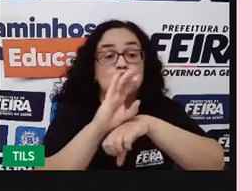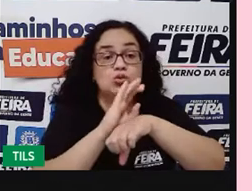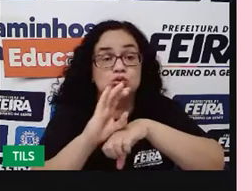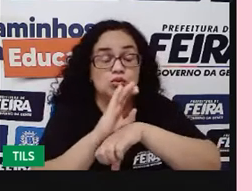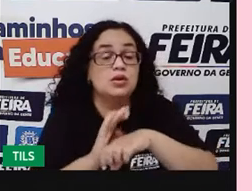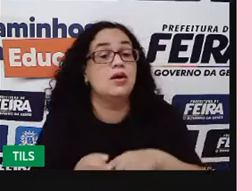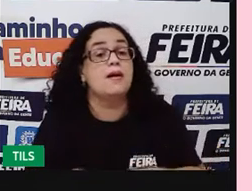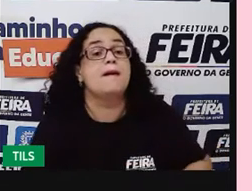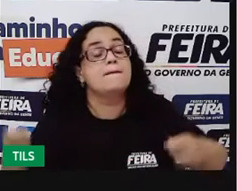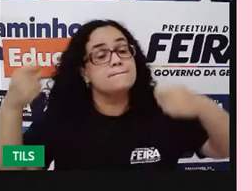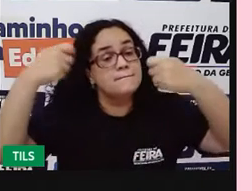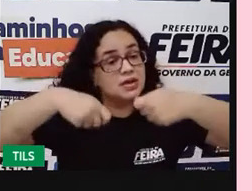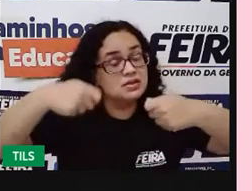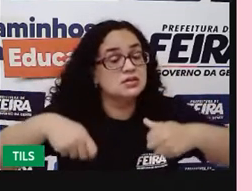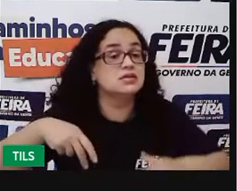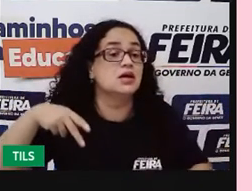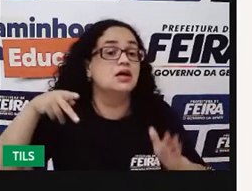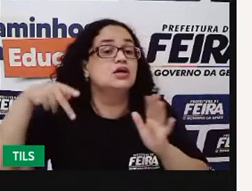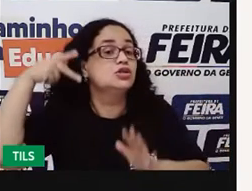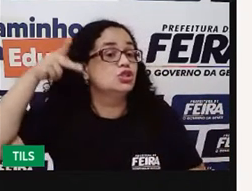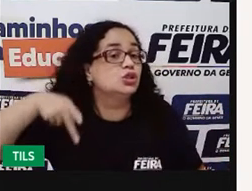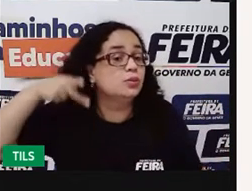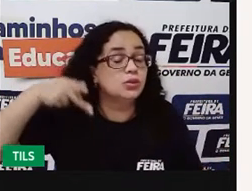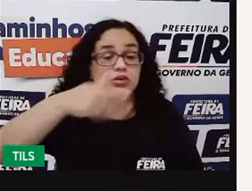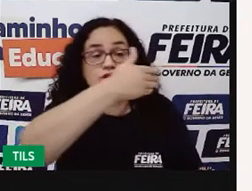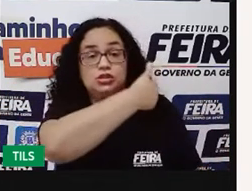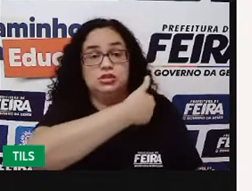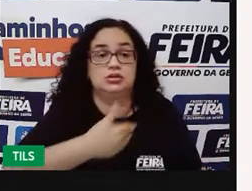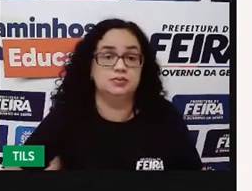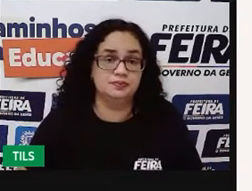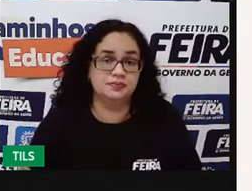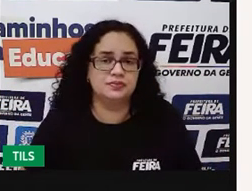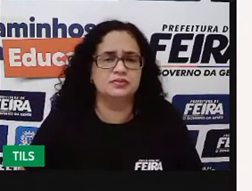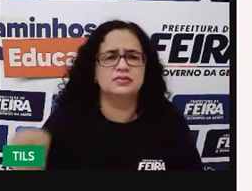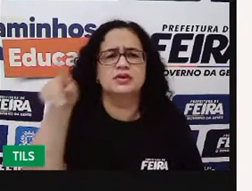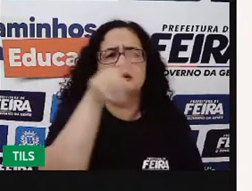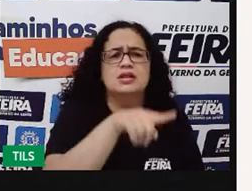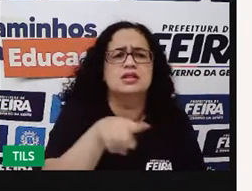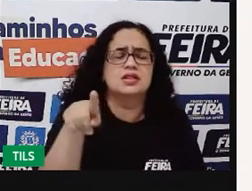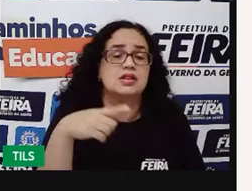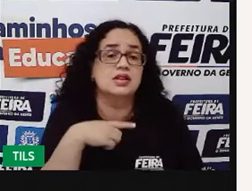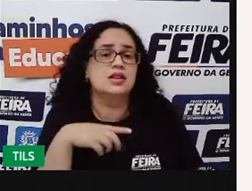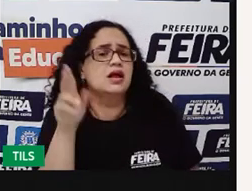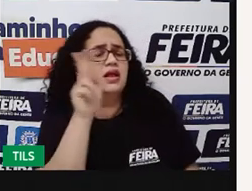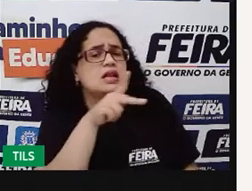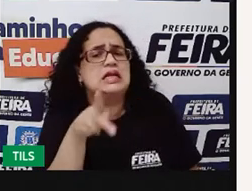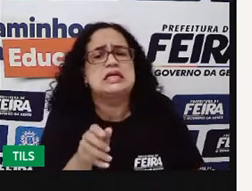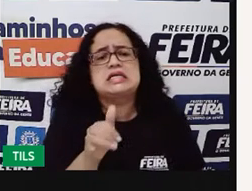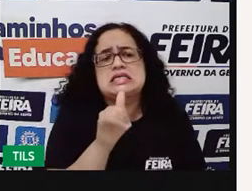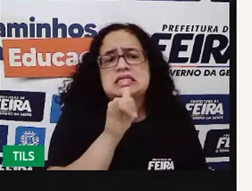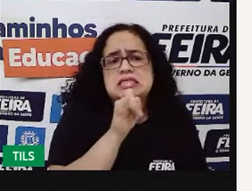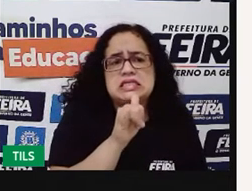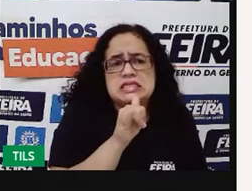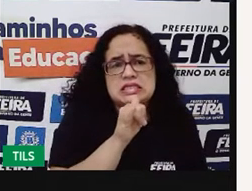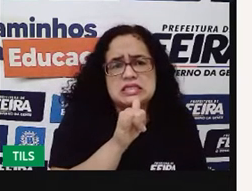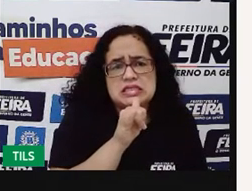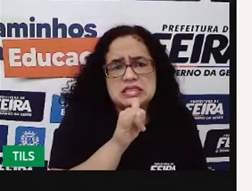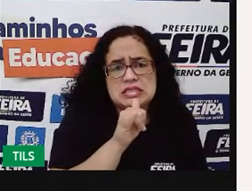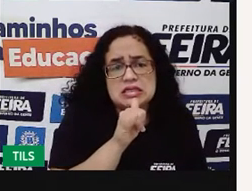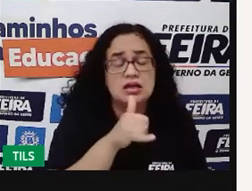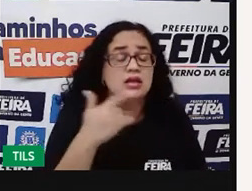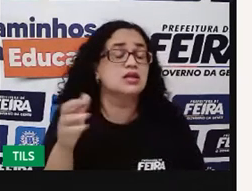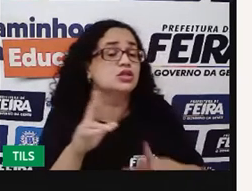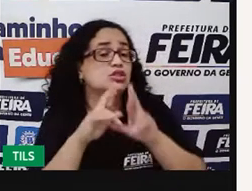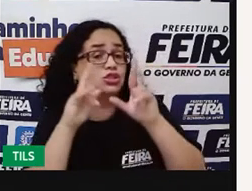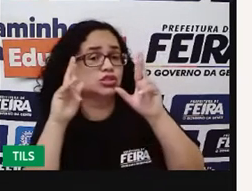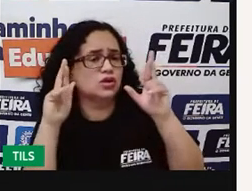também depende de políticas públicas. E aí a gente, a Pro trouxe aqui alguns exemplos, né? Para